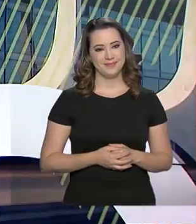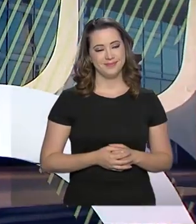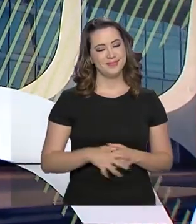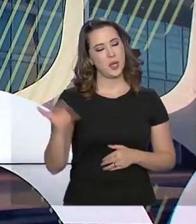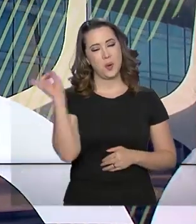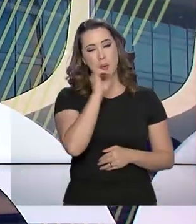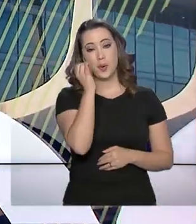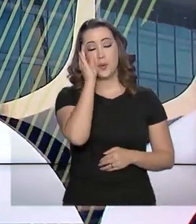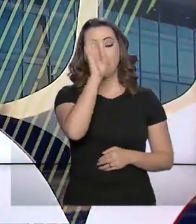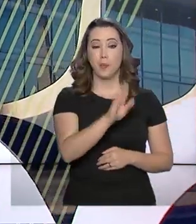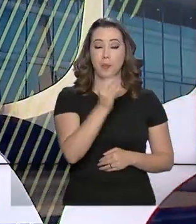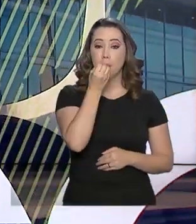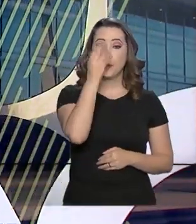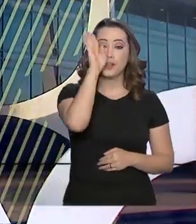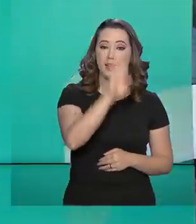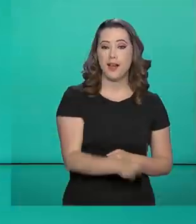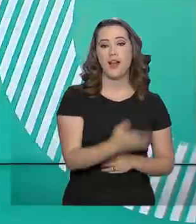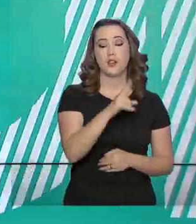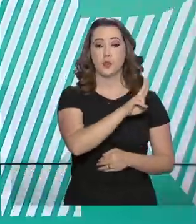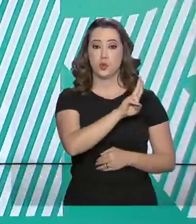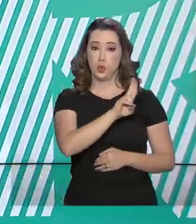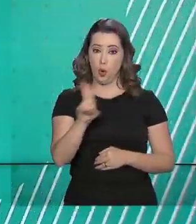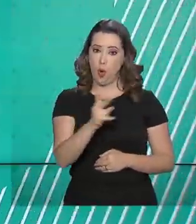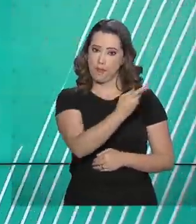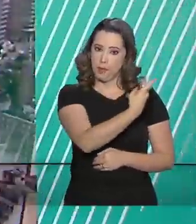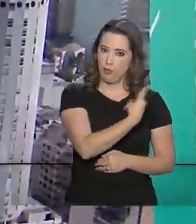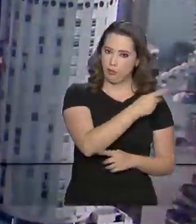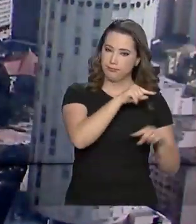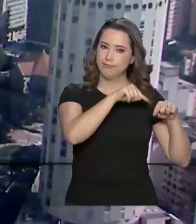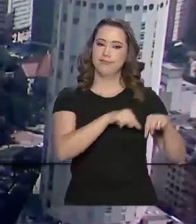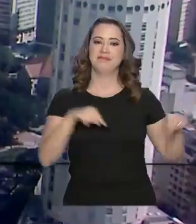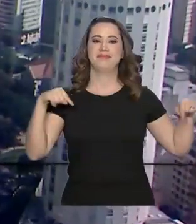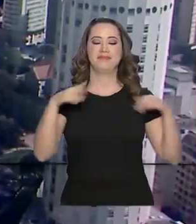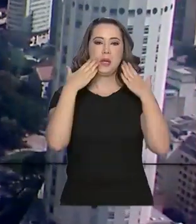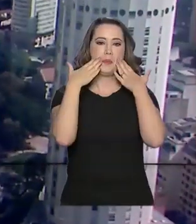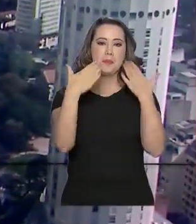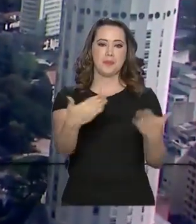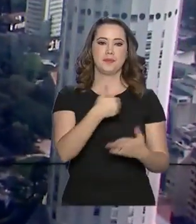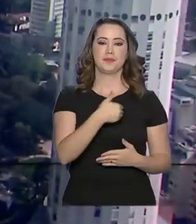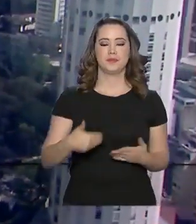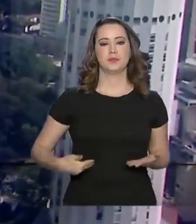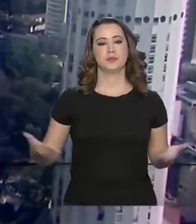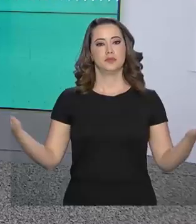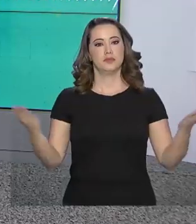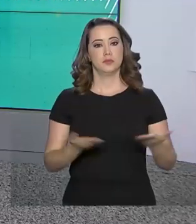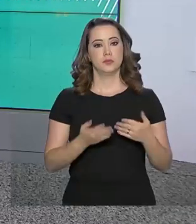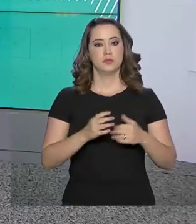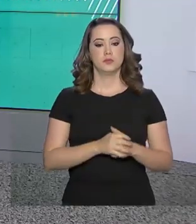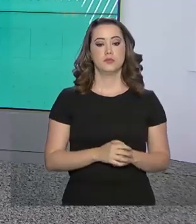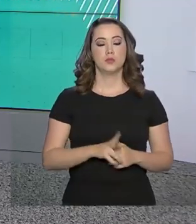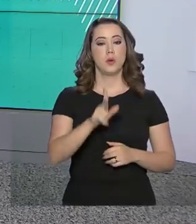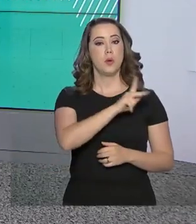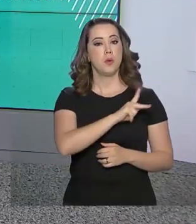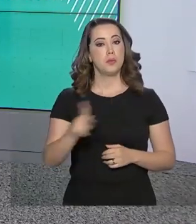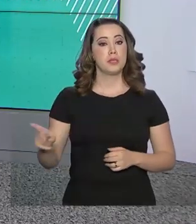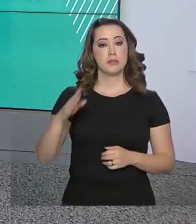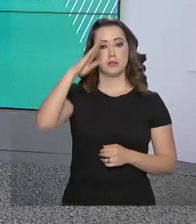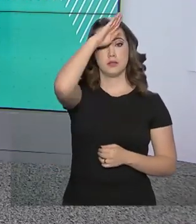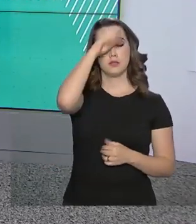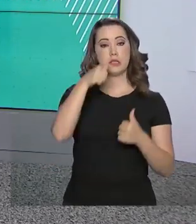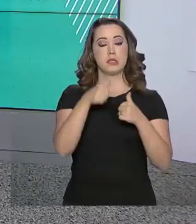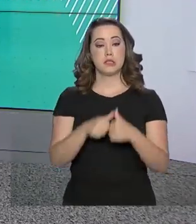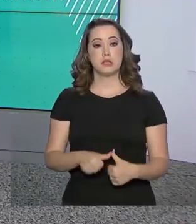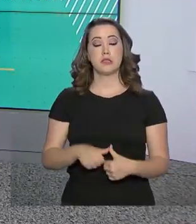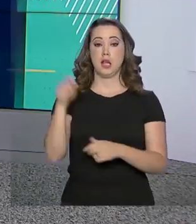Olá, boa tarde, eu sou Caroline Blaut e estamos de volta com mais uma edição do Governo Agora. O presidente Jair Bolsonaro